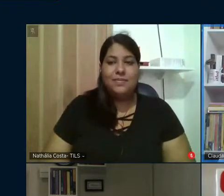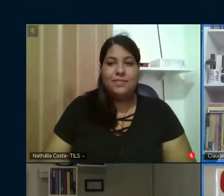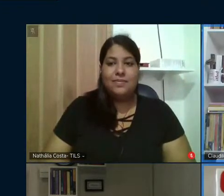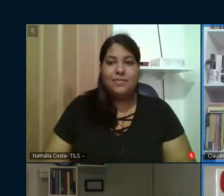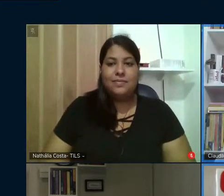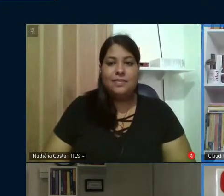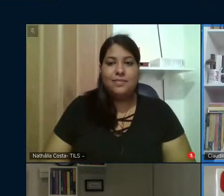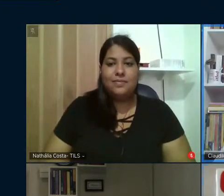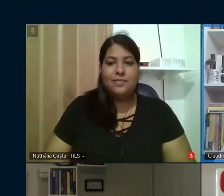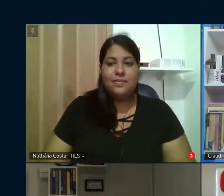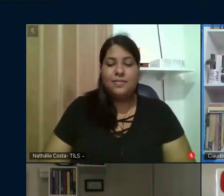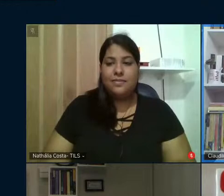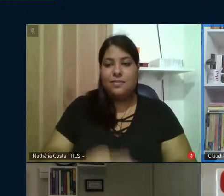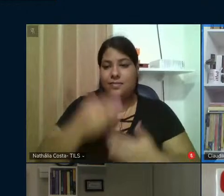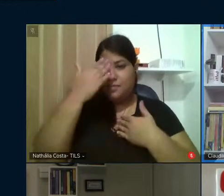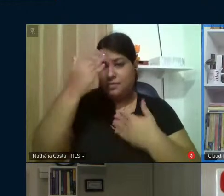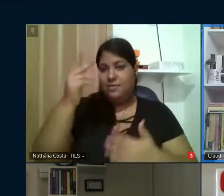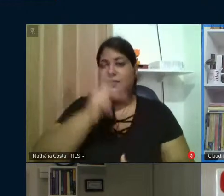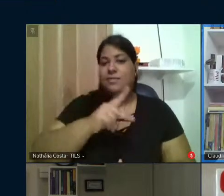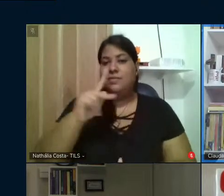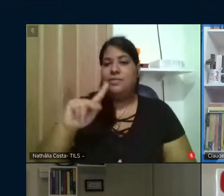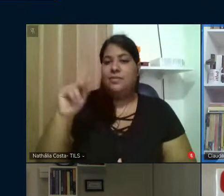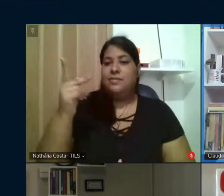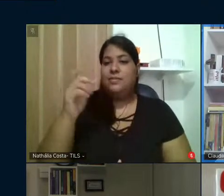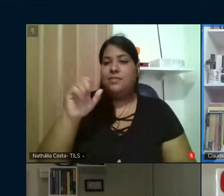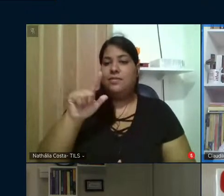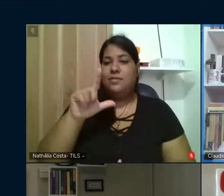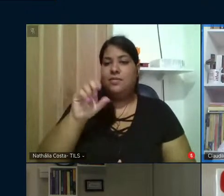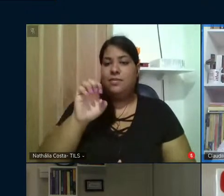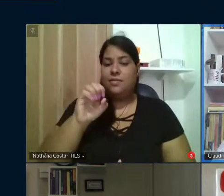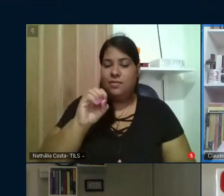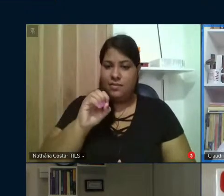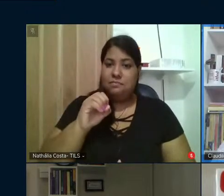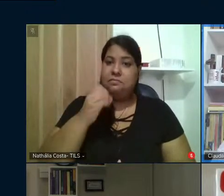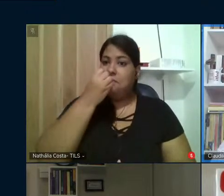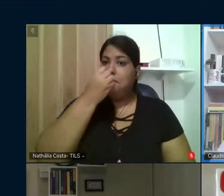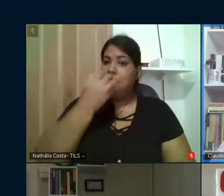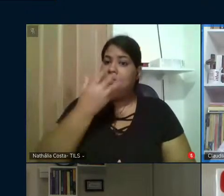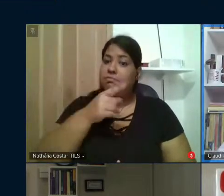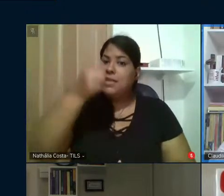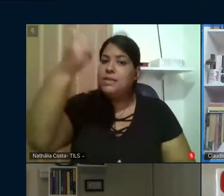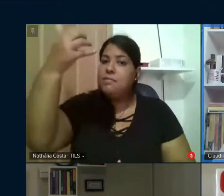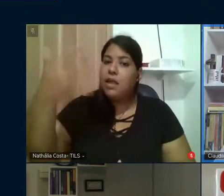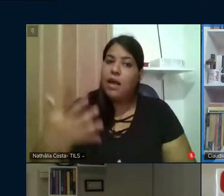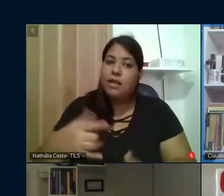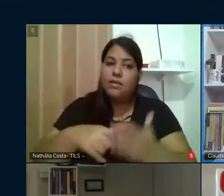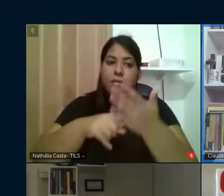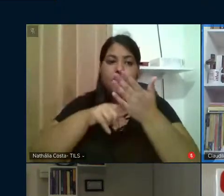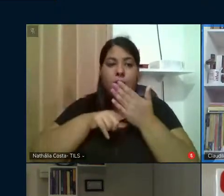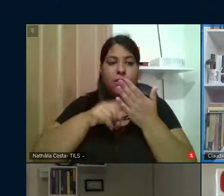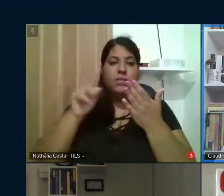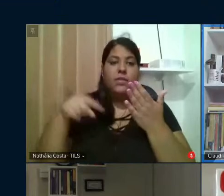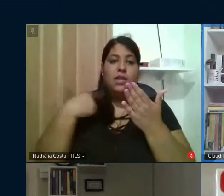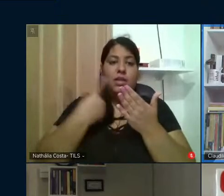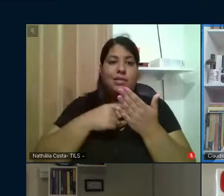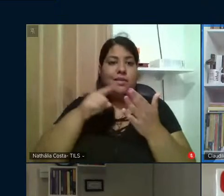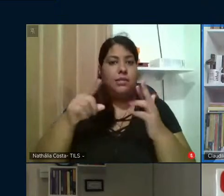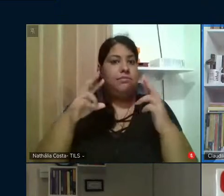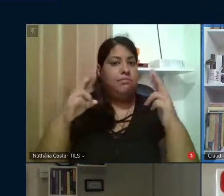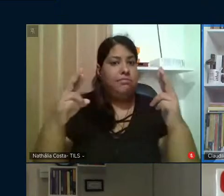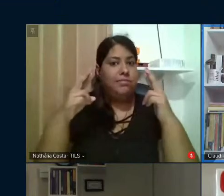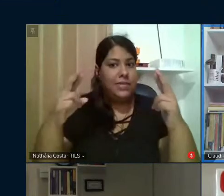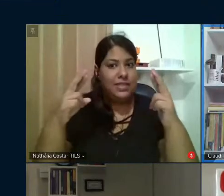Obrigada, professor Heleno, muito bacana os apontamentos que você traz para a gente aí, nessas perspectivas